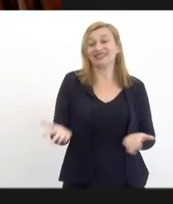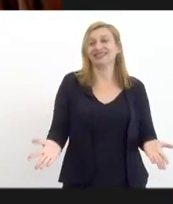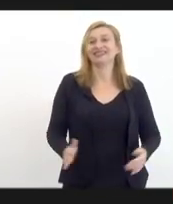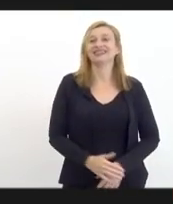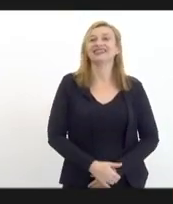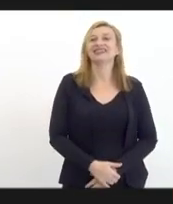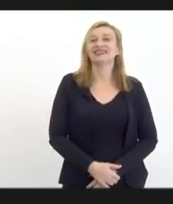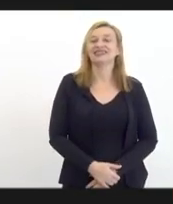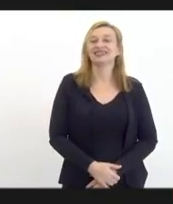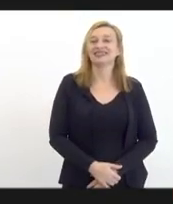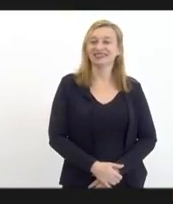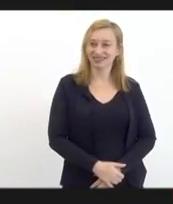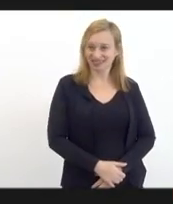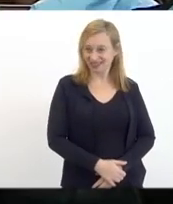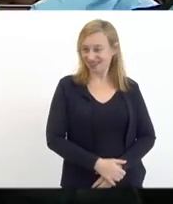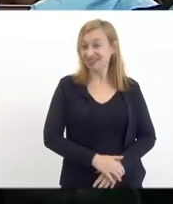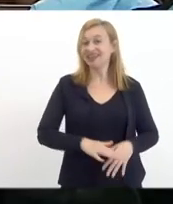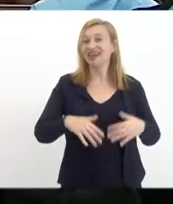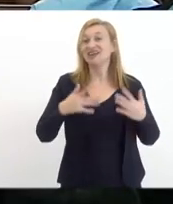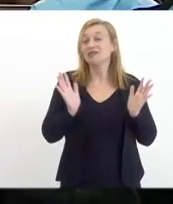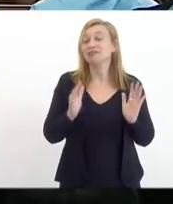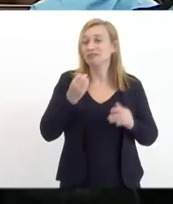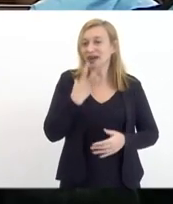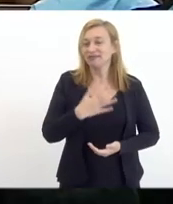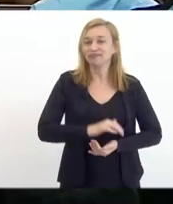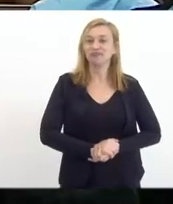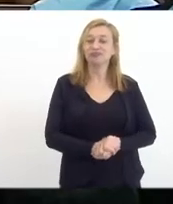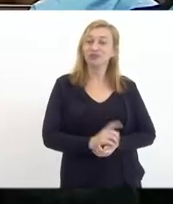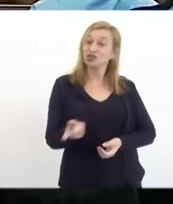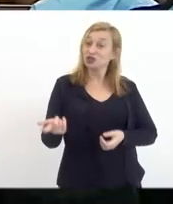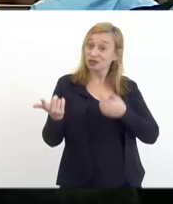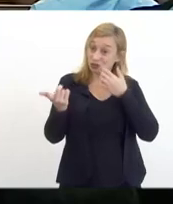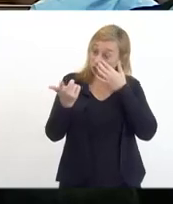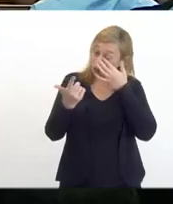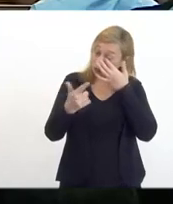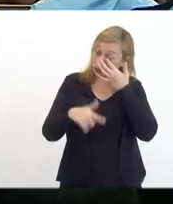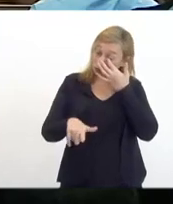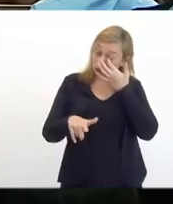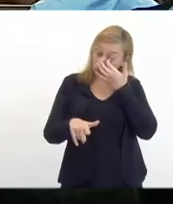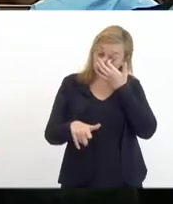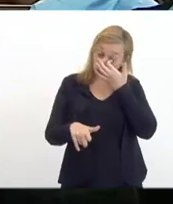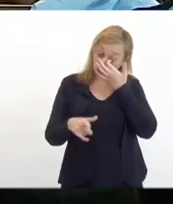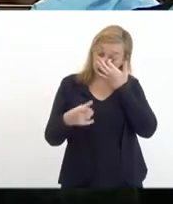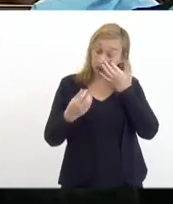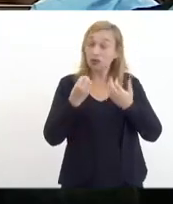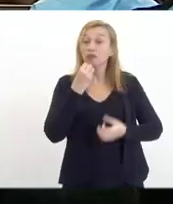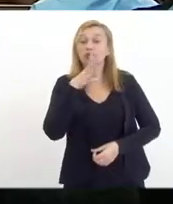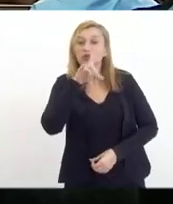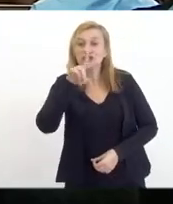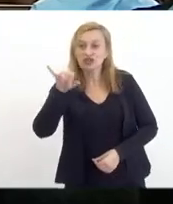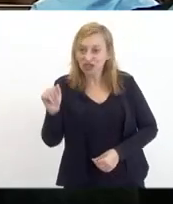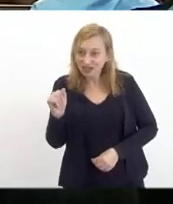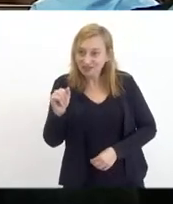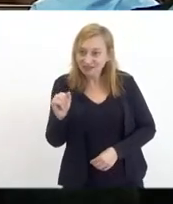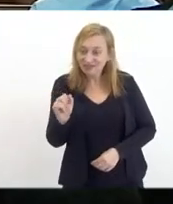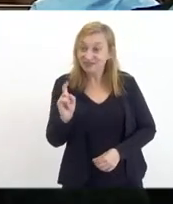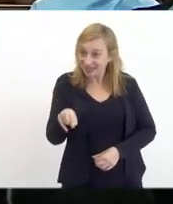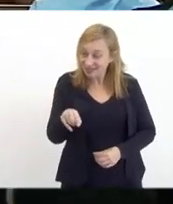não é? mas enfim novamente bom dia ainda